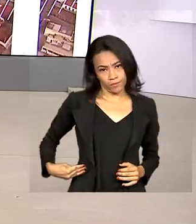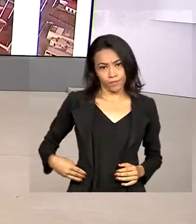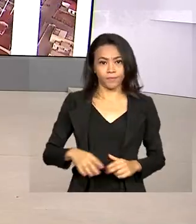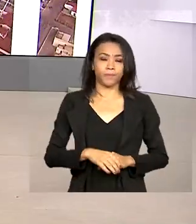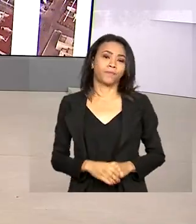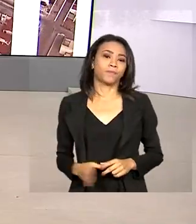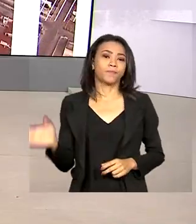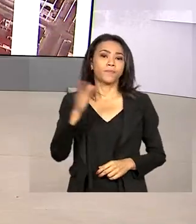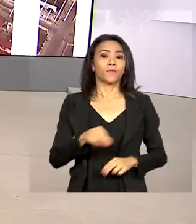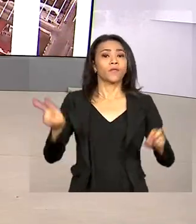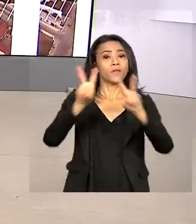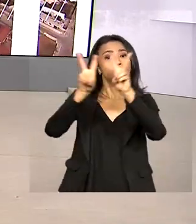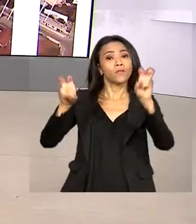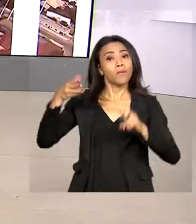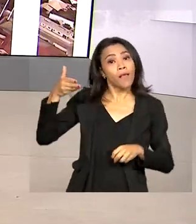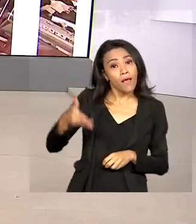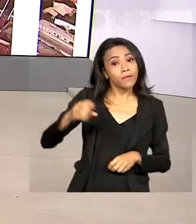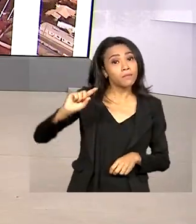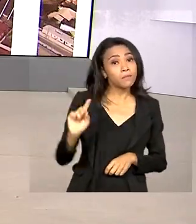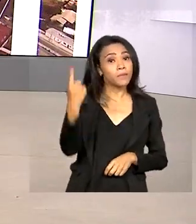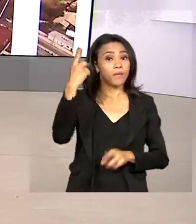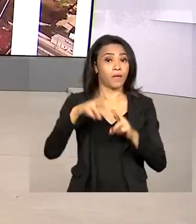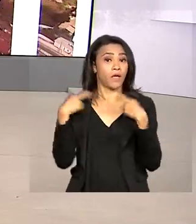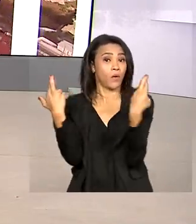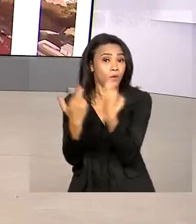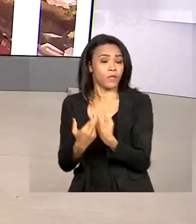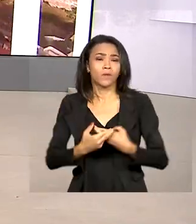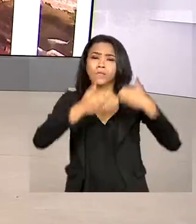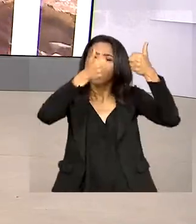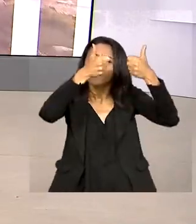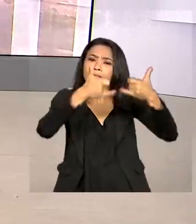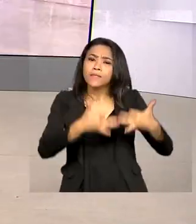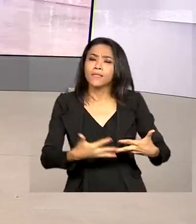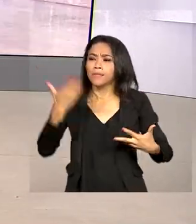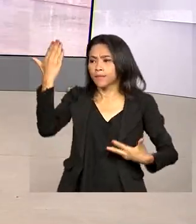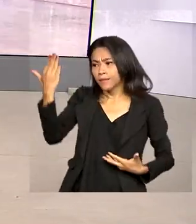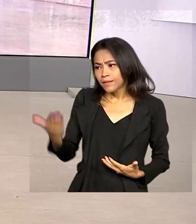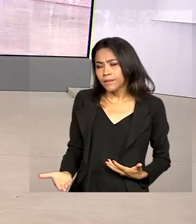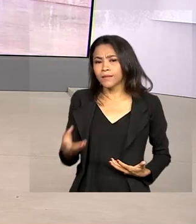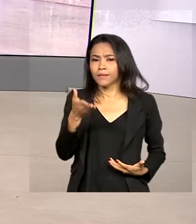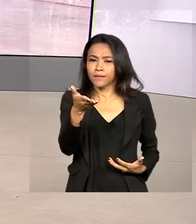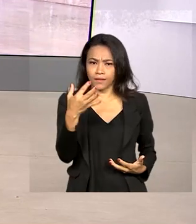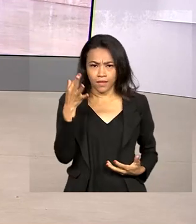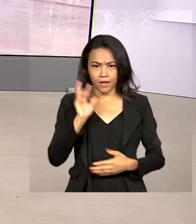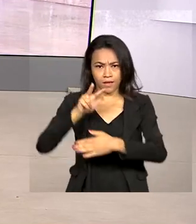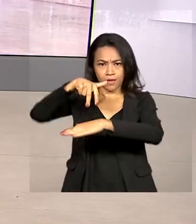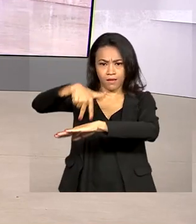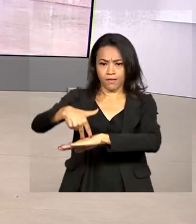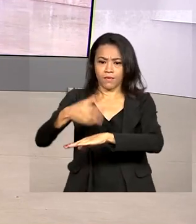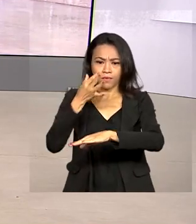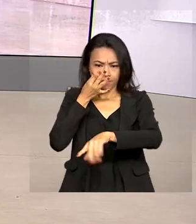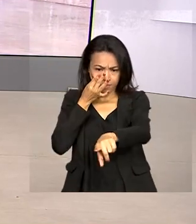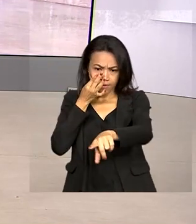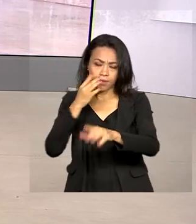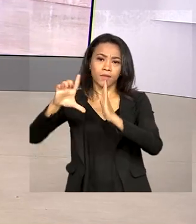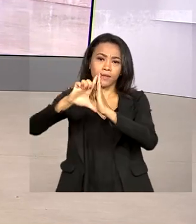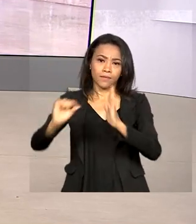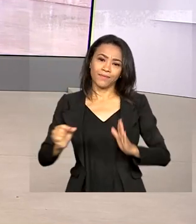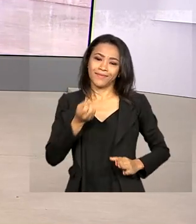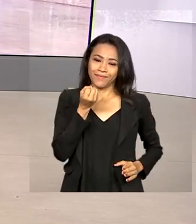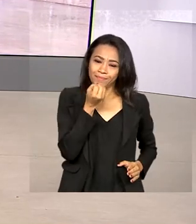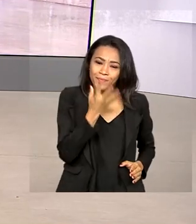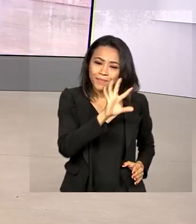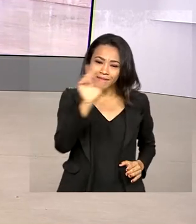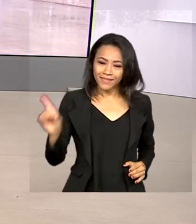E sobre essa primeira reunião ministerial, vamos saber os detalhes ao vivo com o repórter Glauco de Queiroz, que está no Palácio do Planalto. Glauco, bom dia.